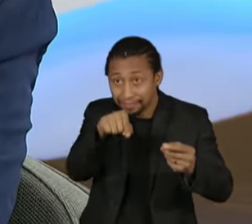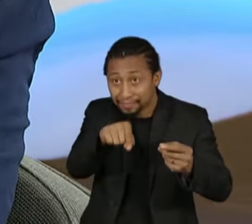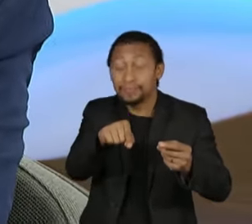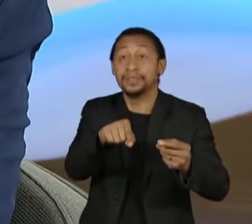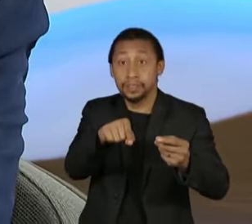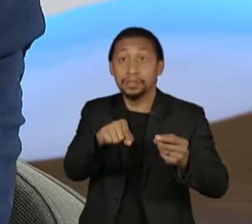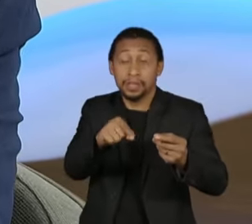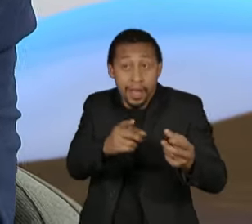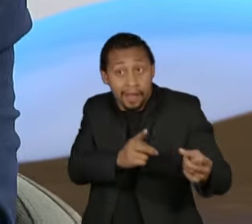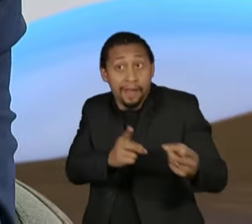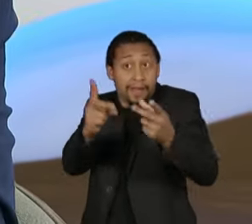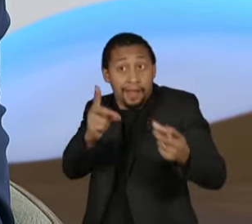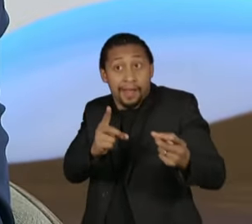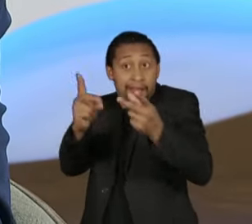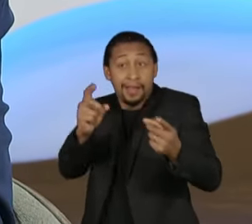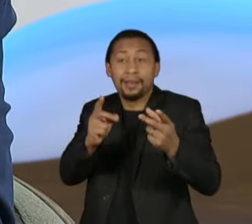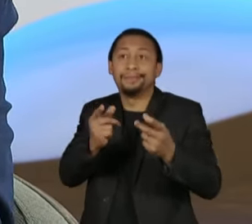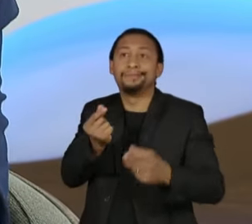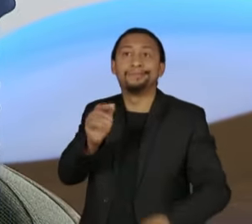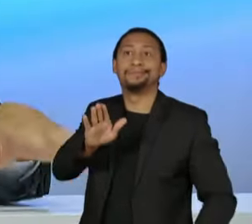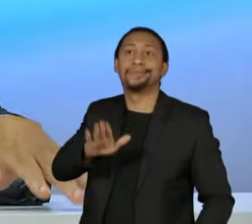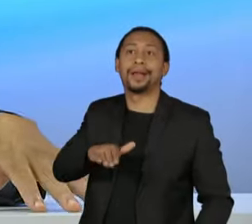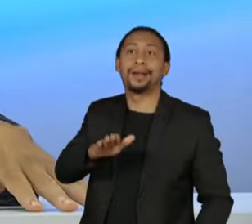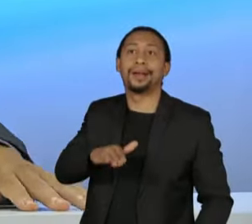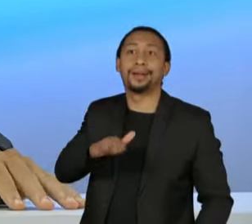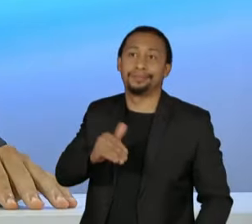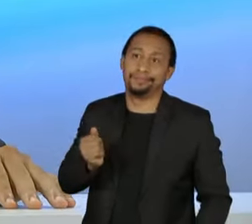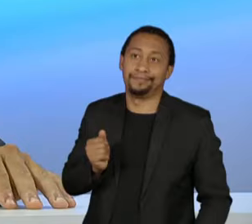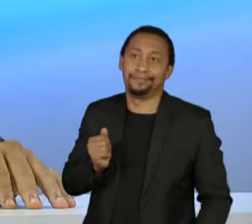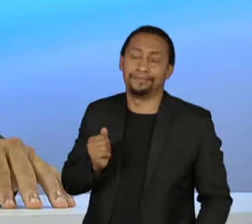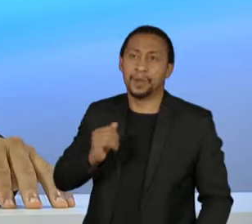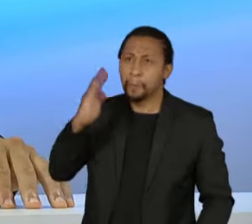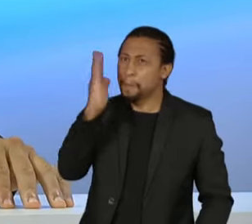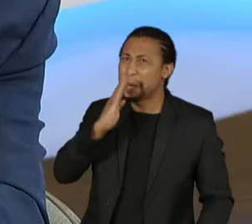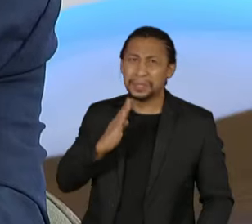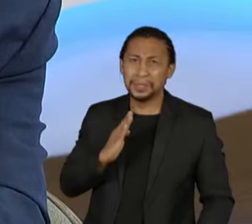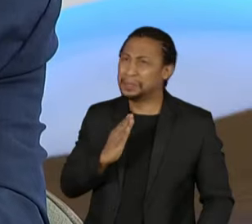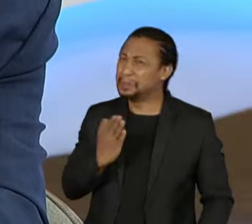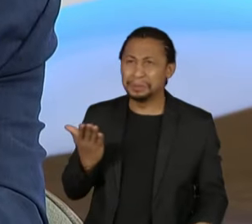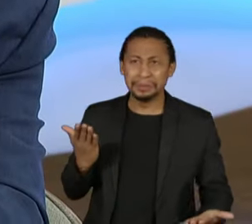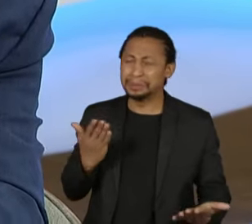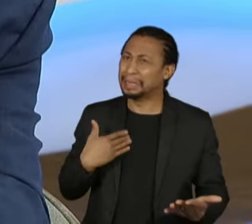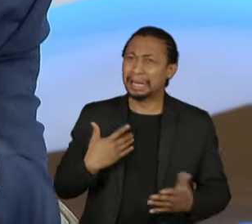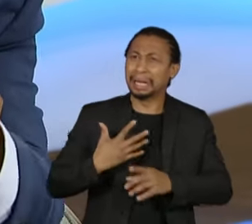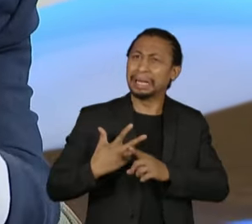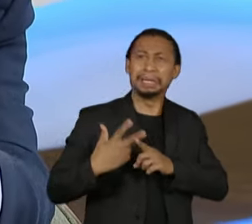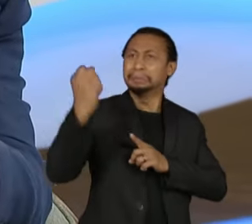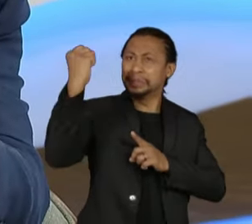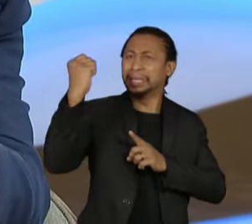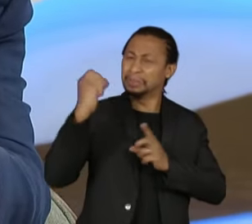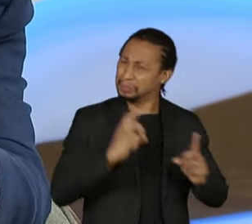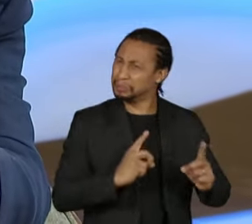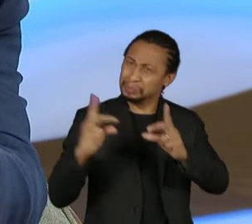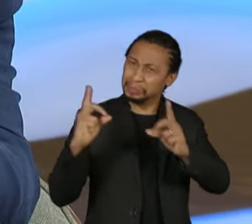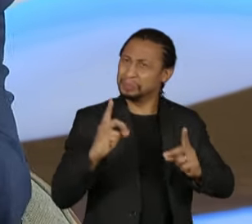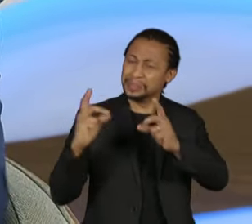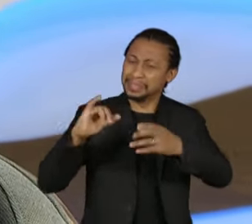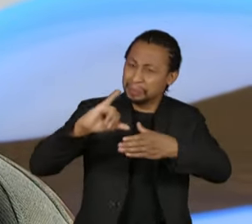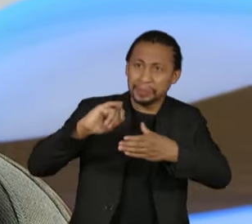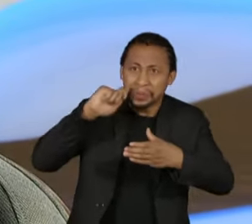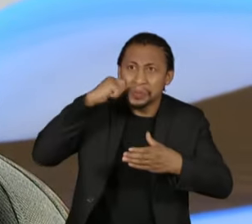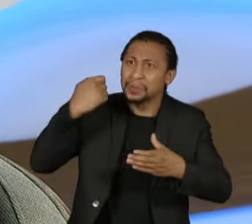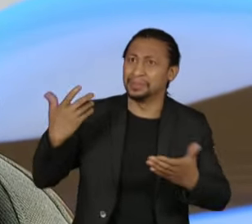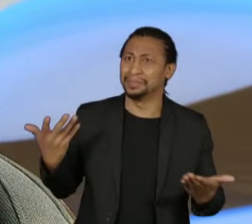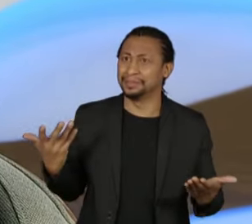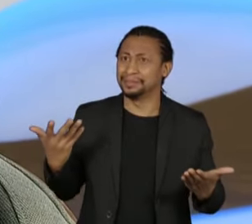eficientes países no refino. E aí, só para terminar essa sorcinha. Então, veja, embora a